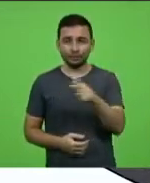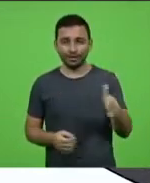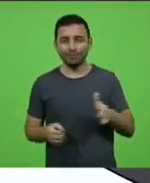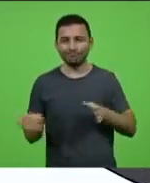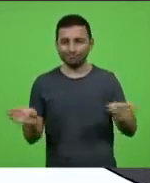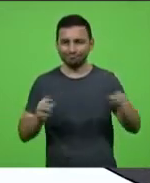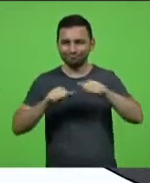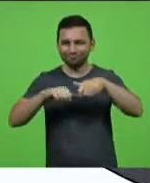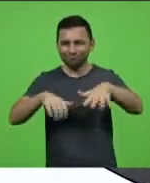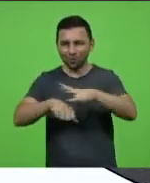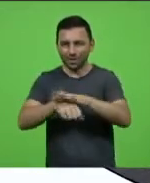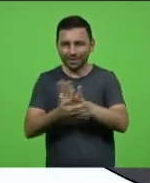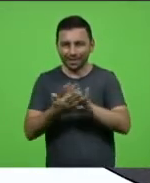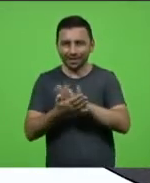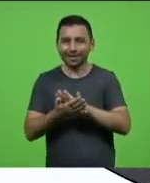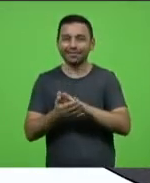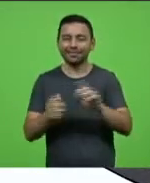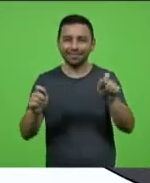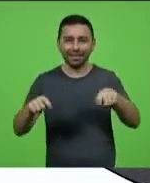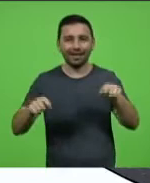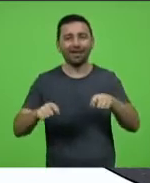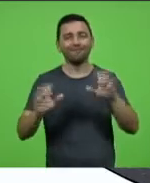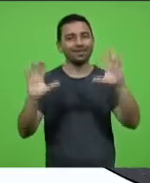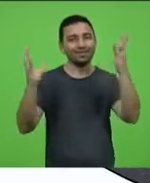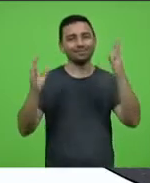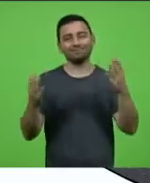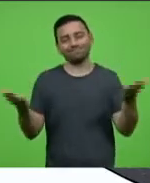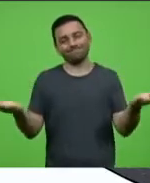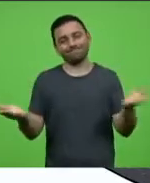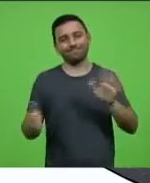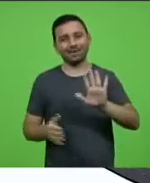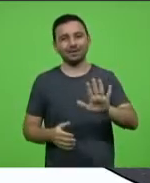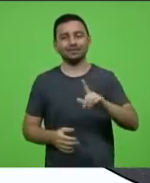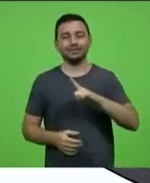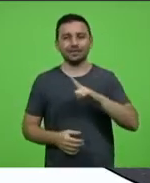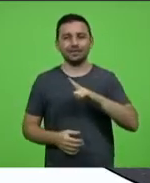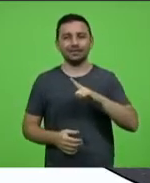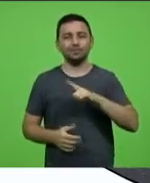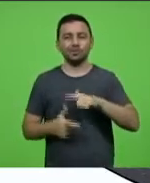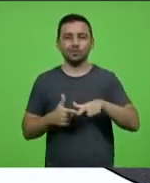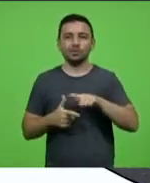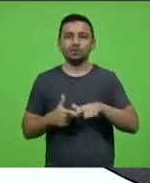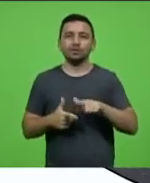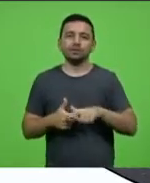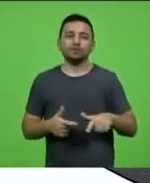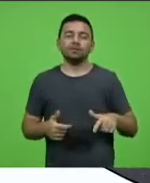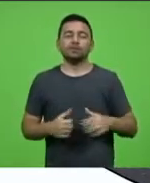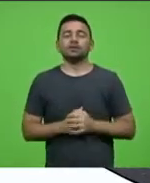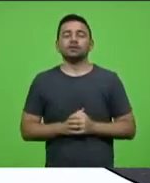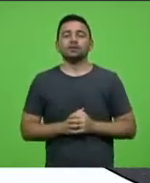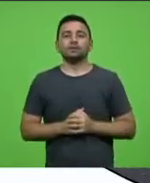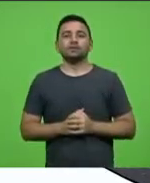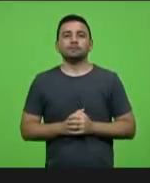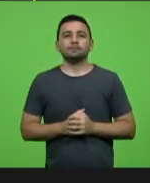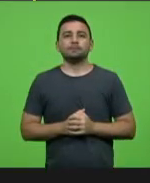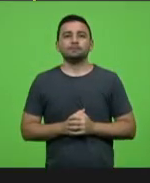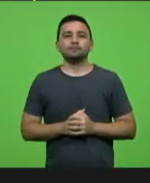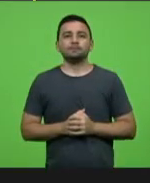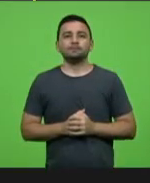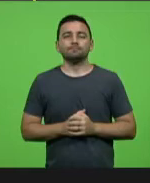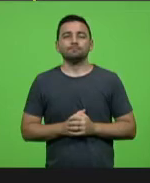pelos 87 anos de história desse grande município do nosso Estado. Obrigado, deputado. Sr.